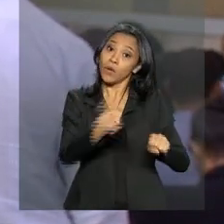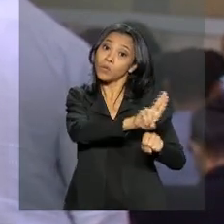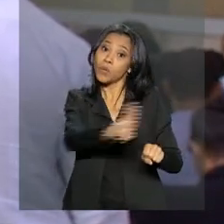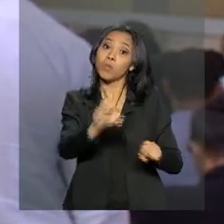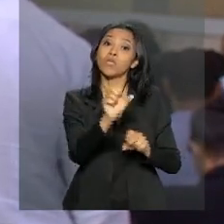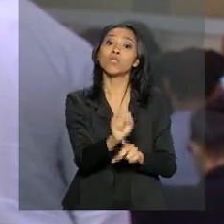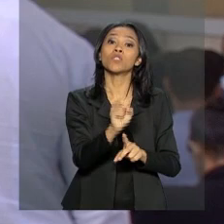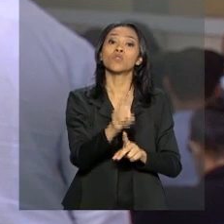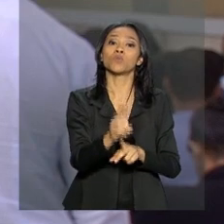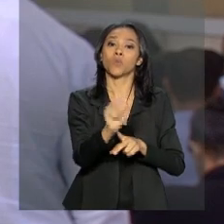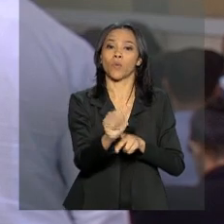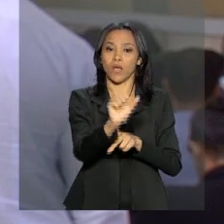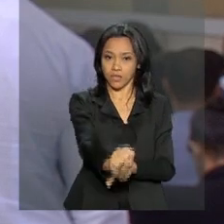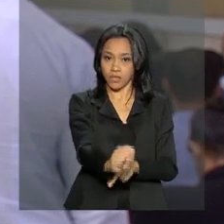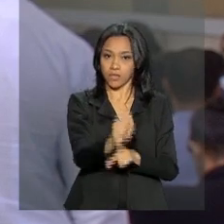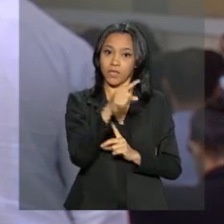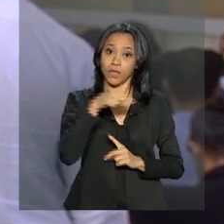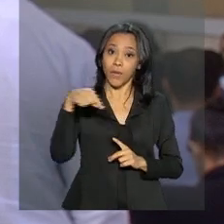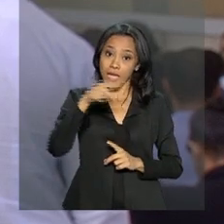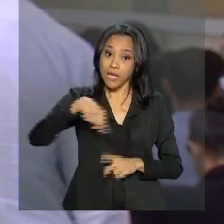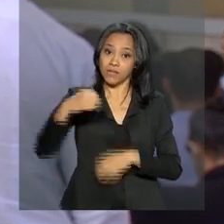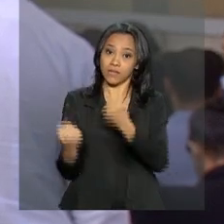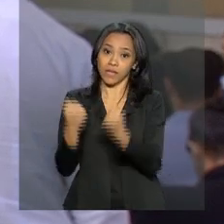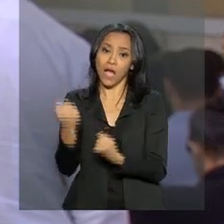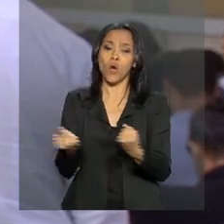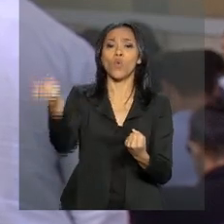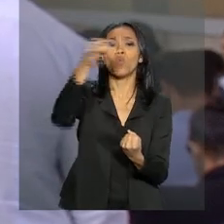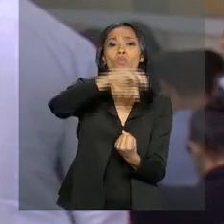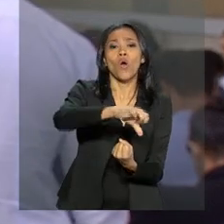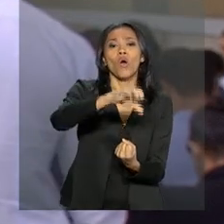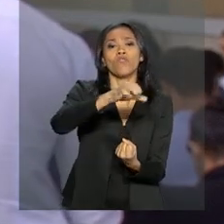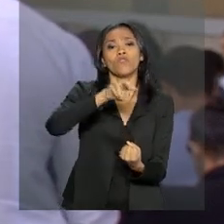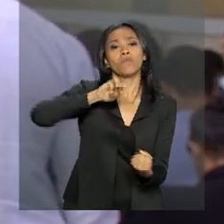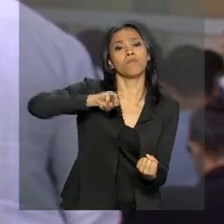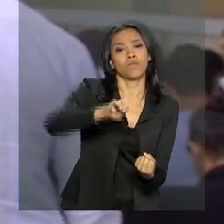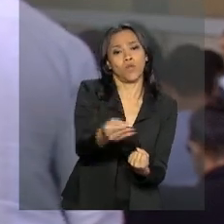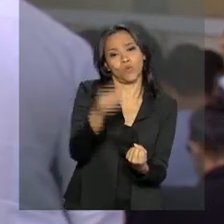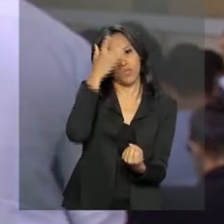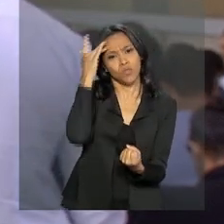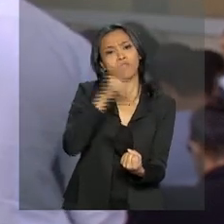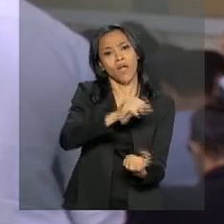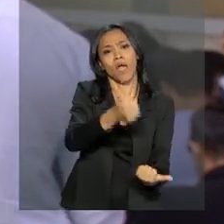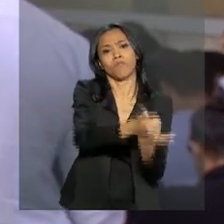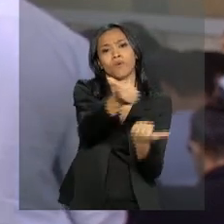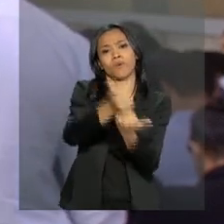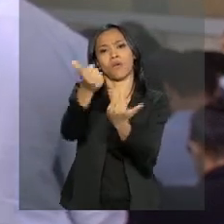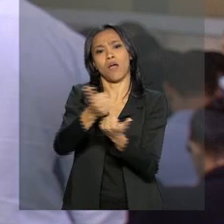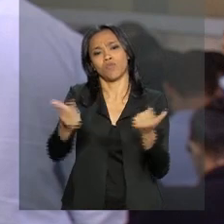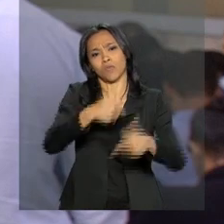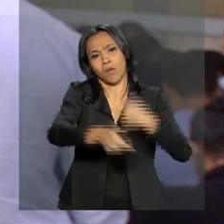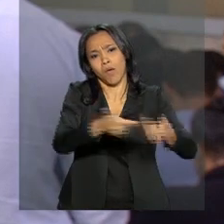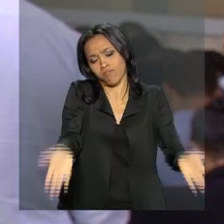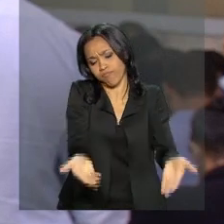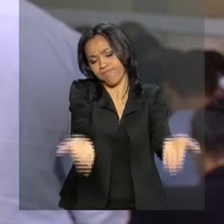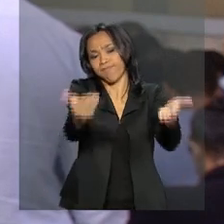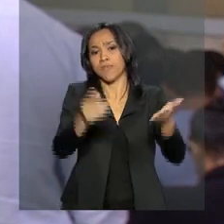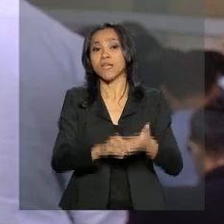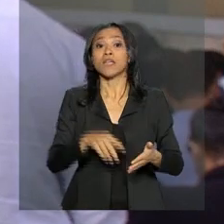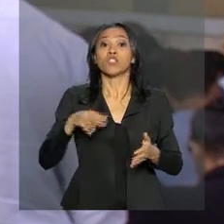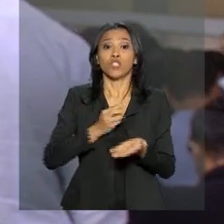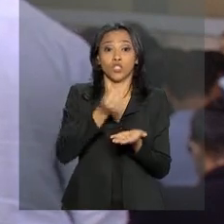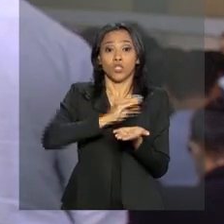como SUAS. Os veículos devem atender 9 milhões de pessoas nesses municípios. Foram investidos 72